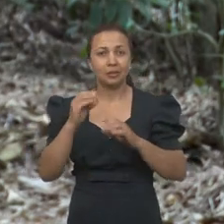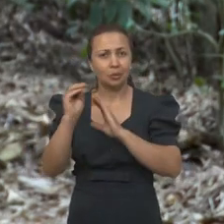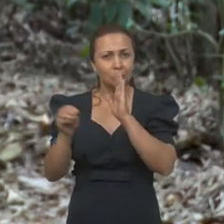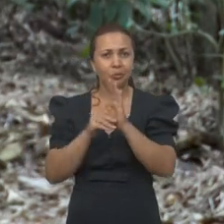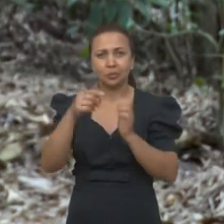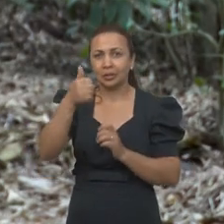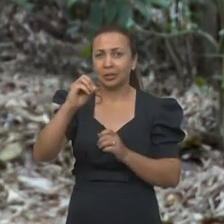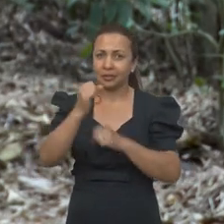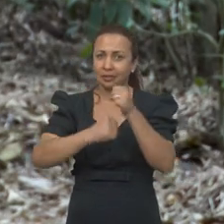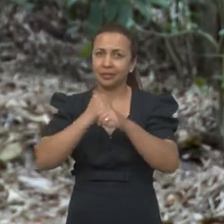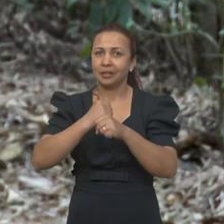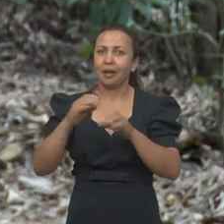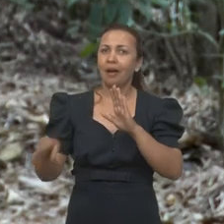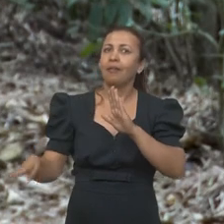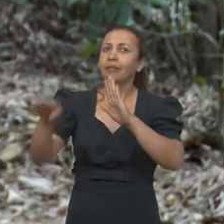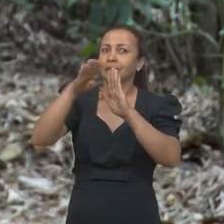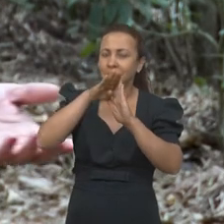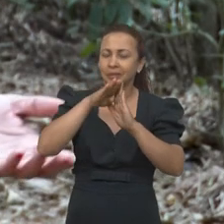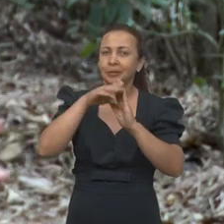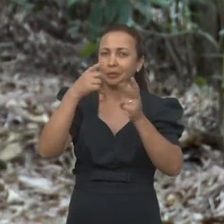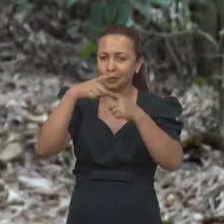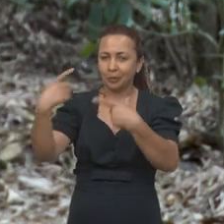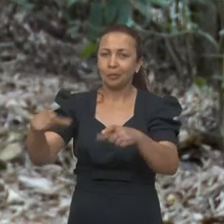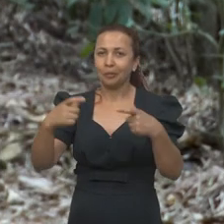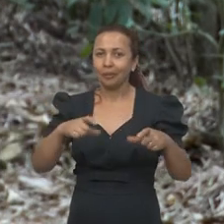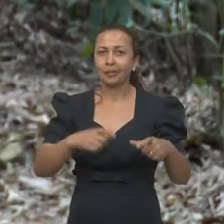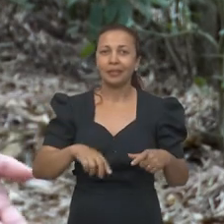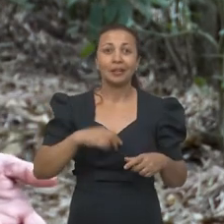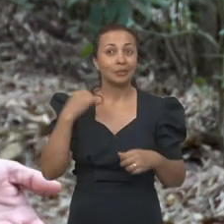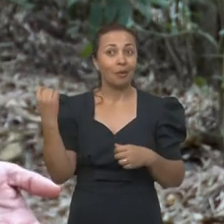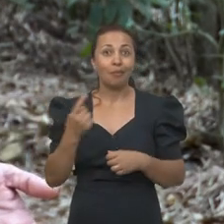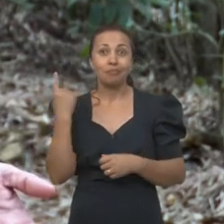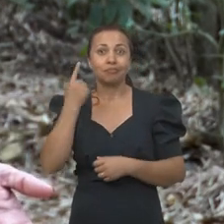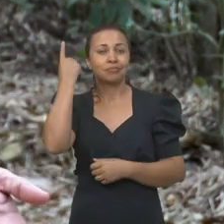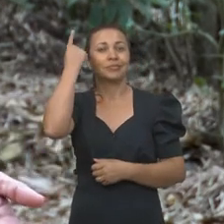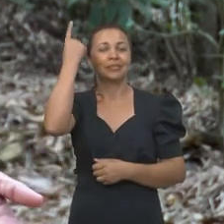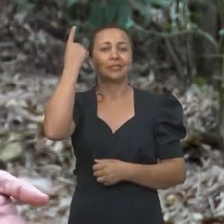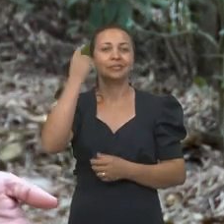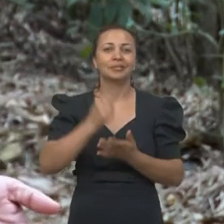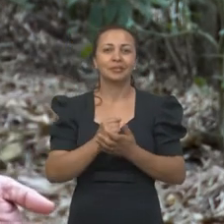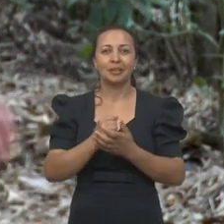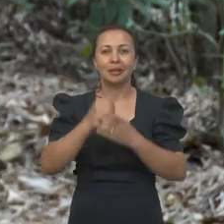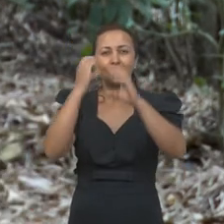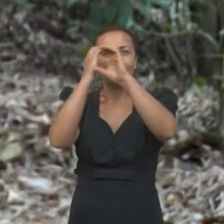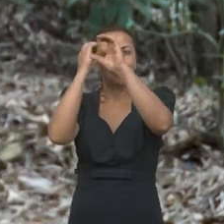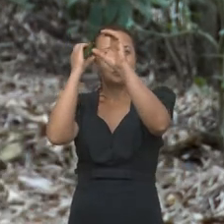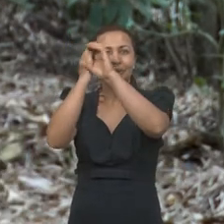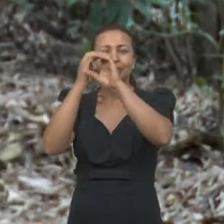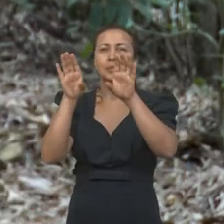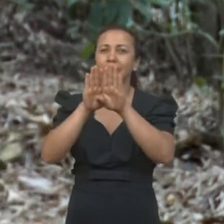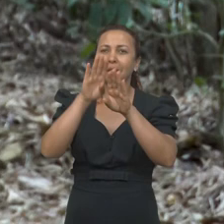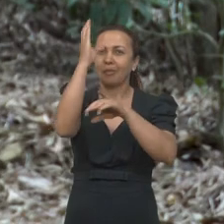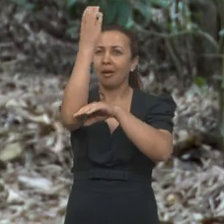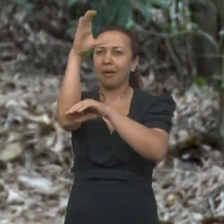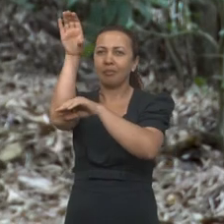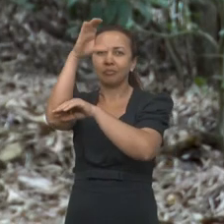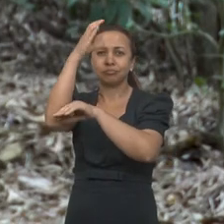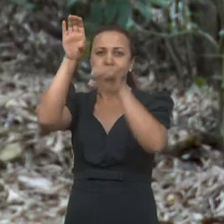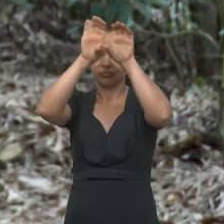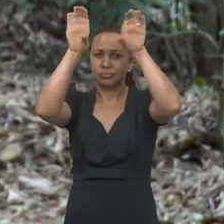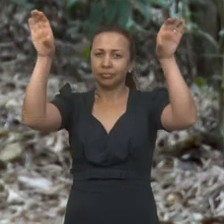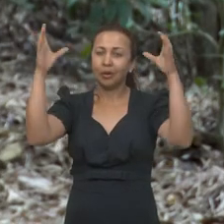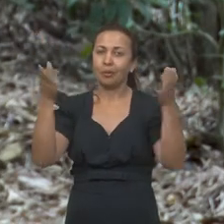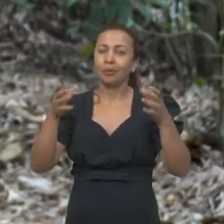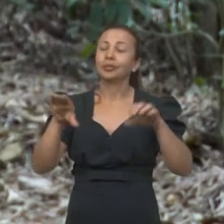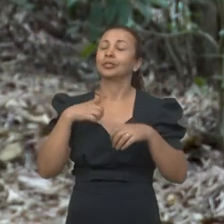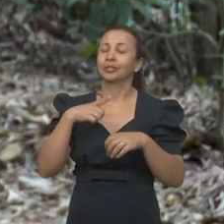tem alcançado patamares inéditos, devido à quantidade enorme de dados oriundos de telescópios e sondas espaciais, hoje